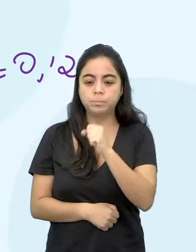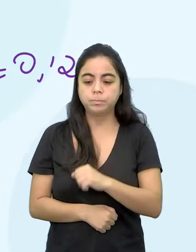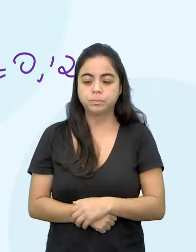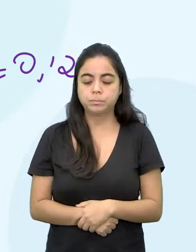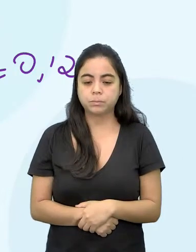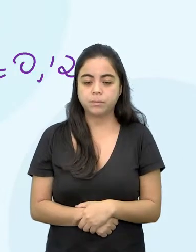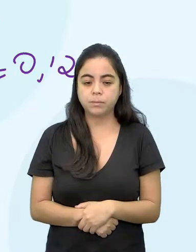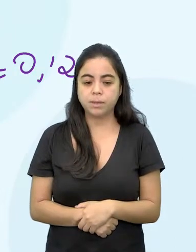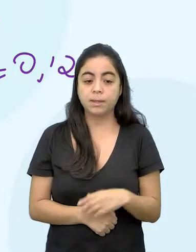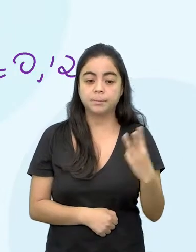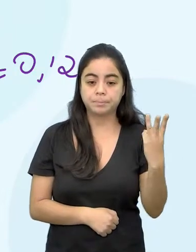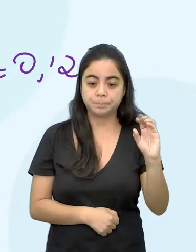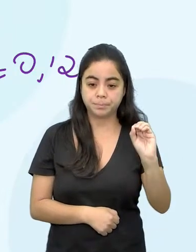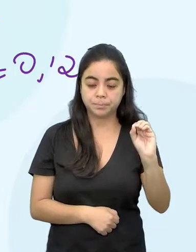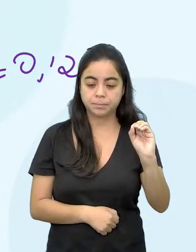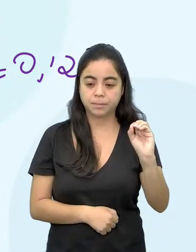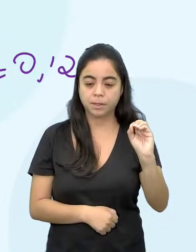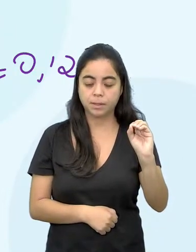Os 30